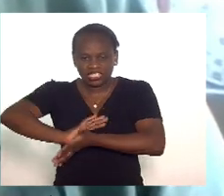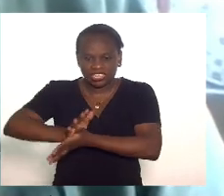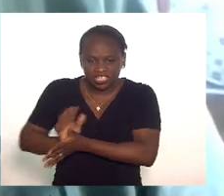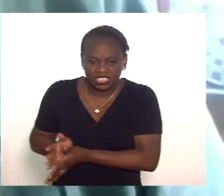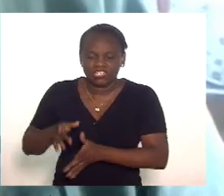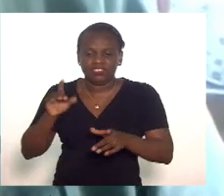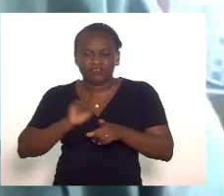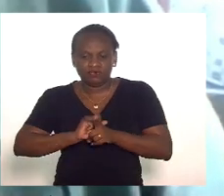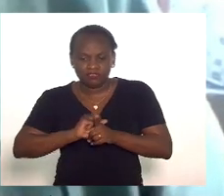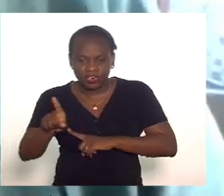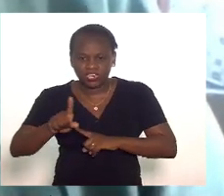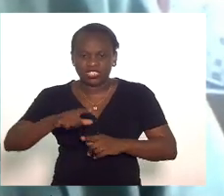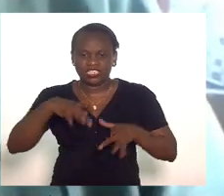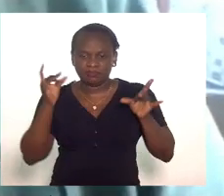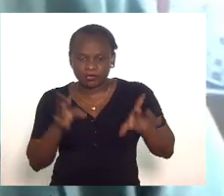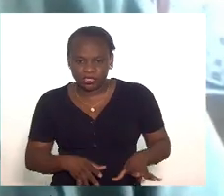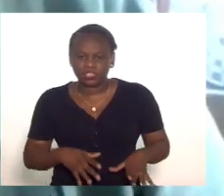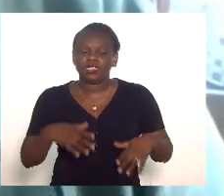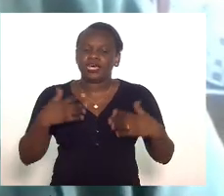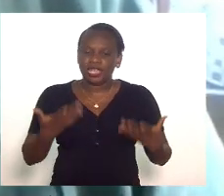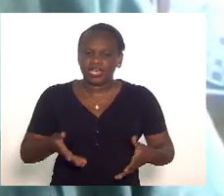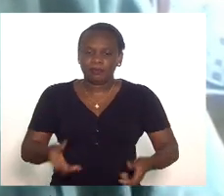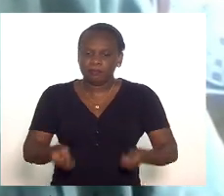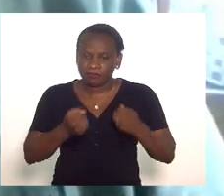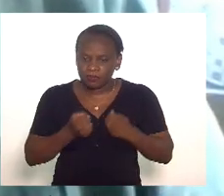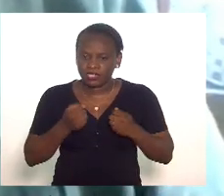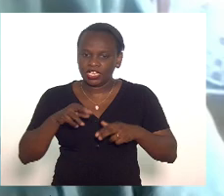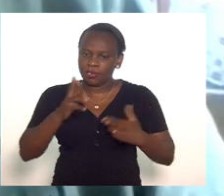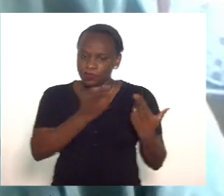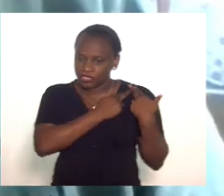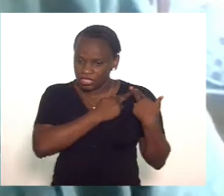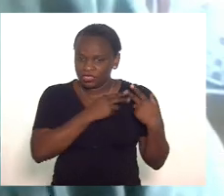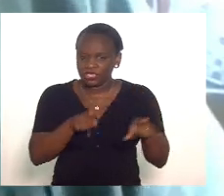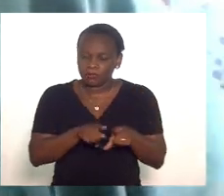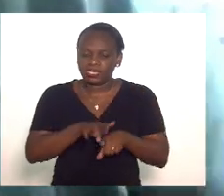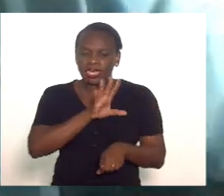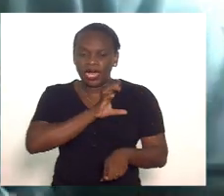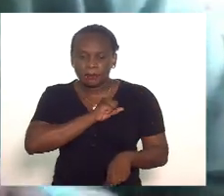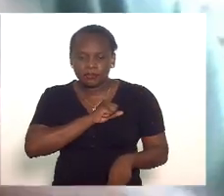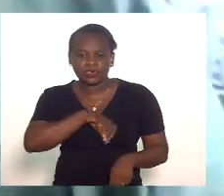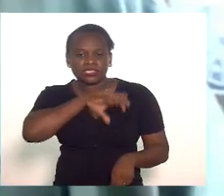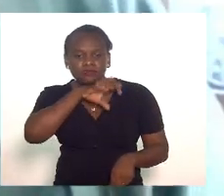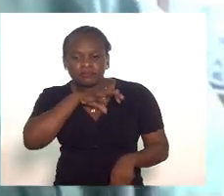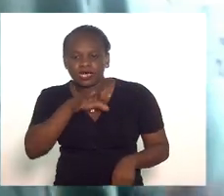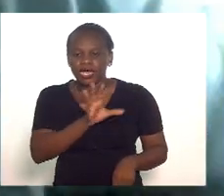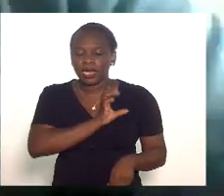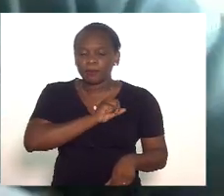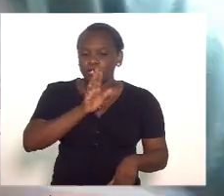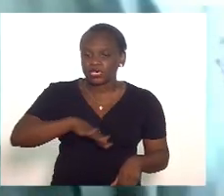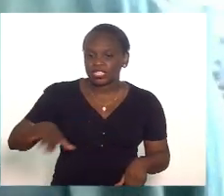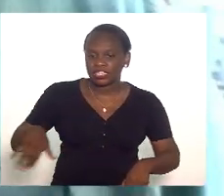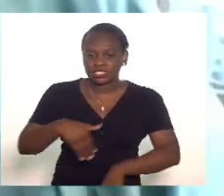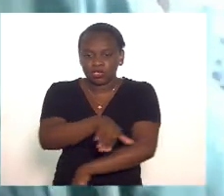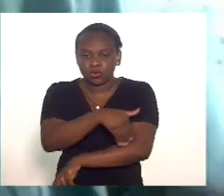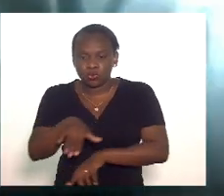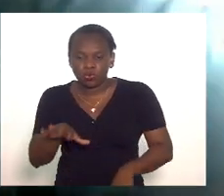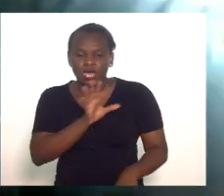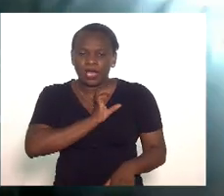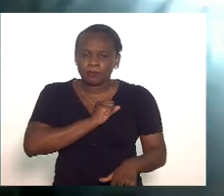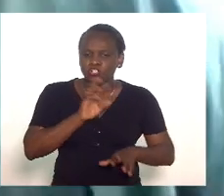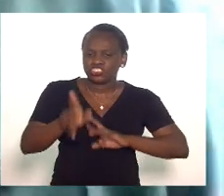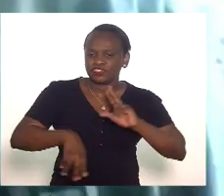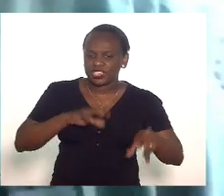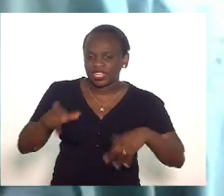abandono, pela posse responsável, pelo amor aos animais, pelo amor às crianças de rua, pelo amor à diferença,